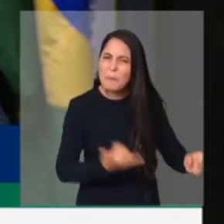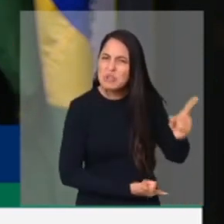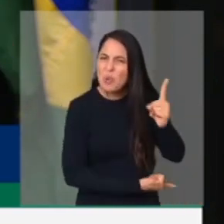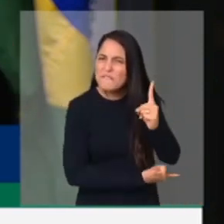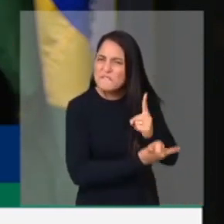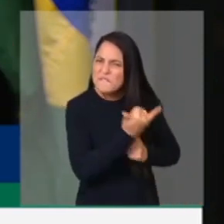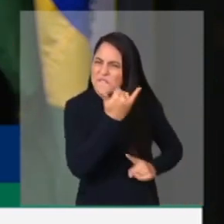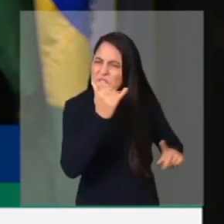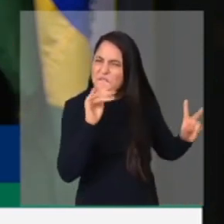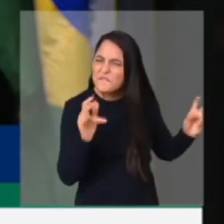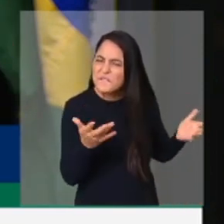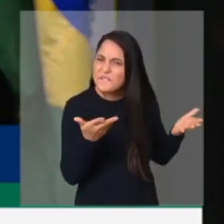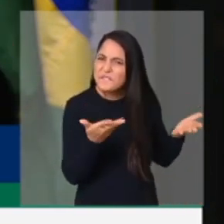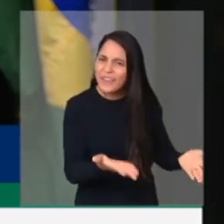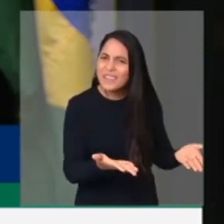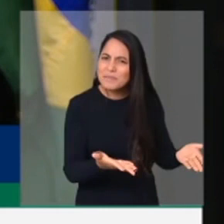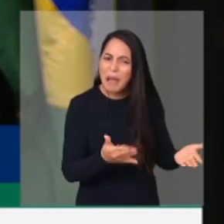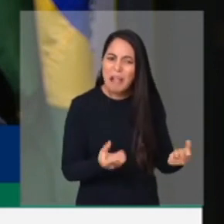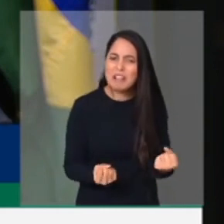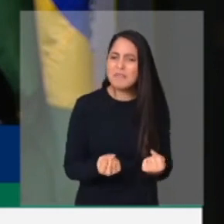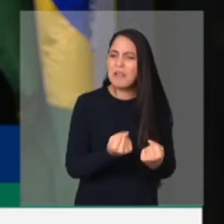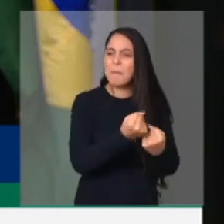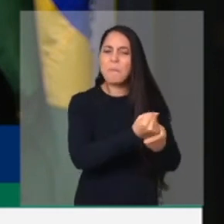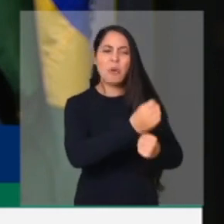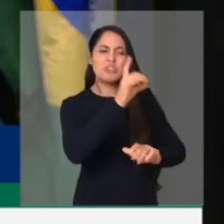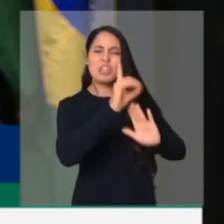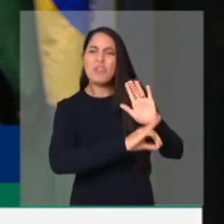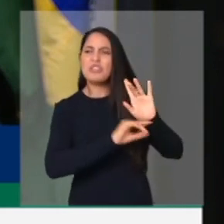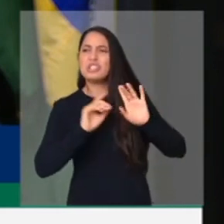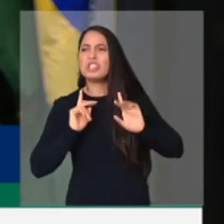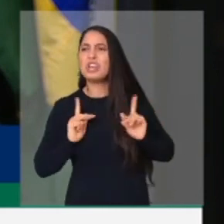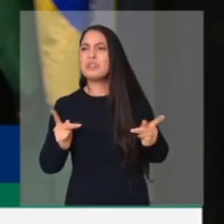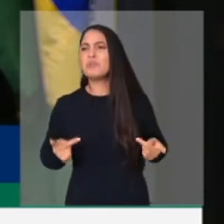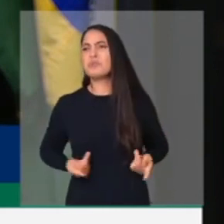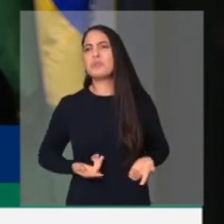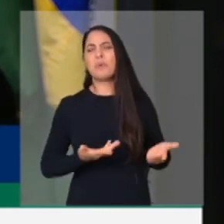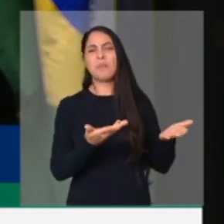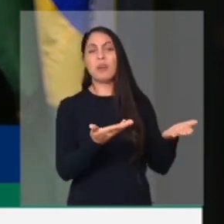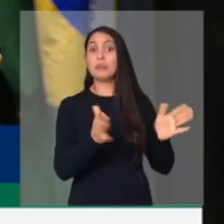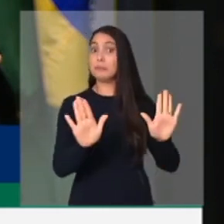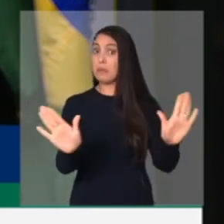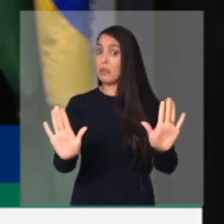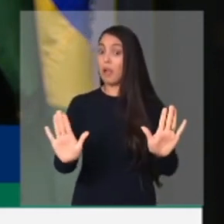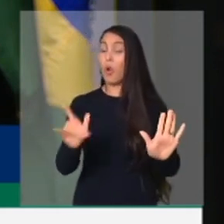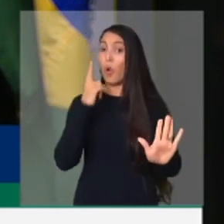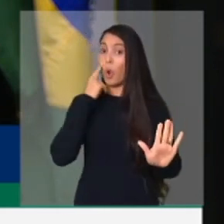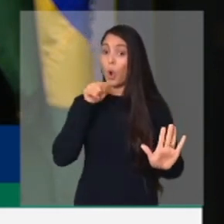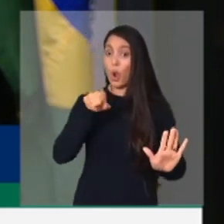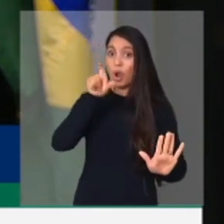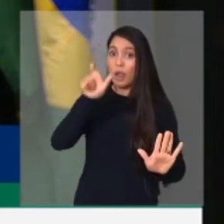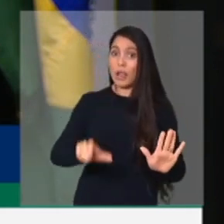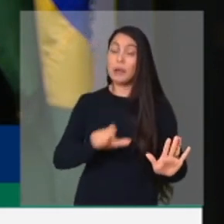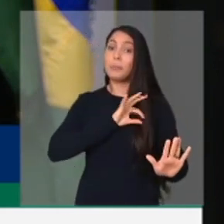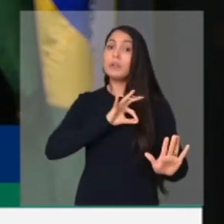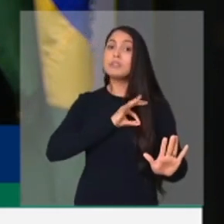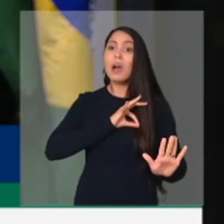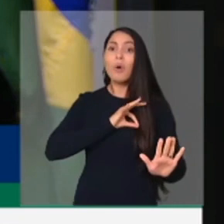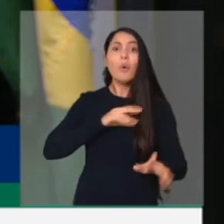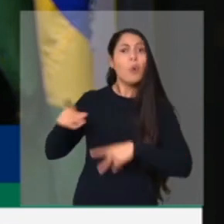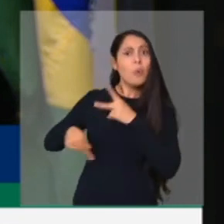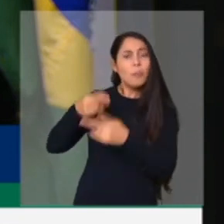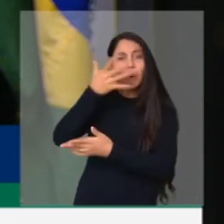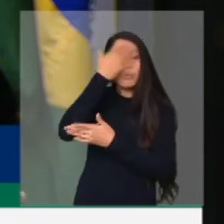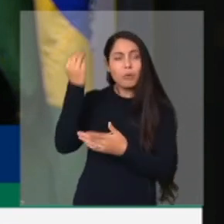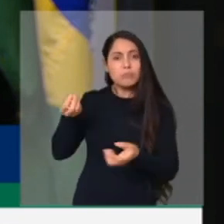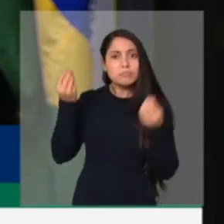e prestando todo o apoio, direitos humanos. E na verdade o policial mesmo ficou até esquecido de